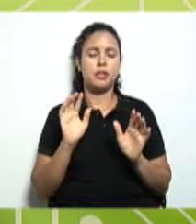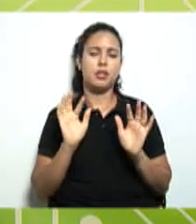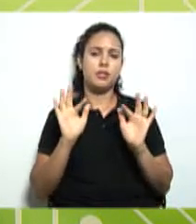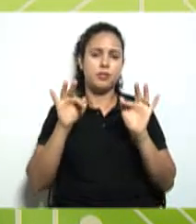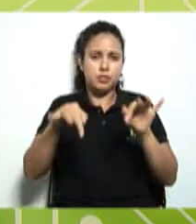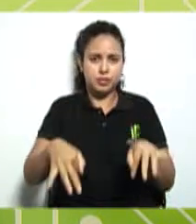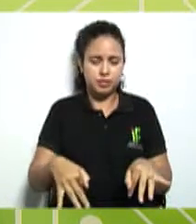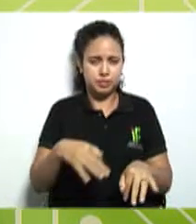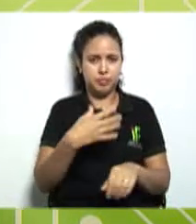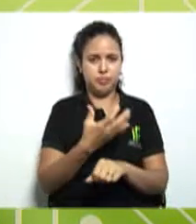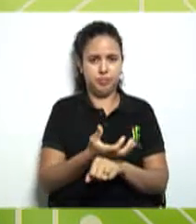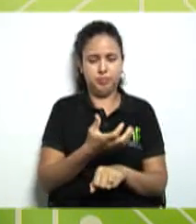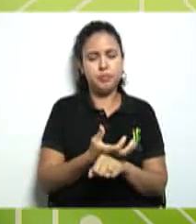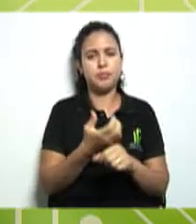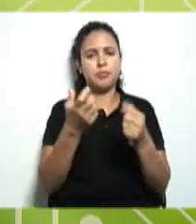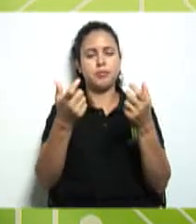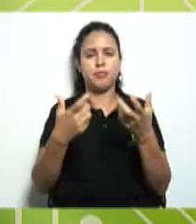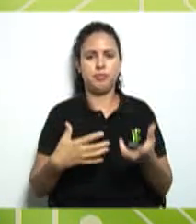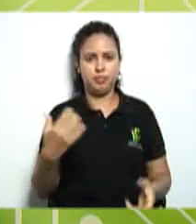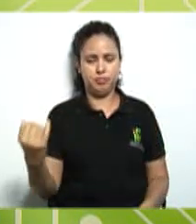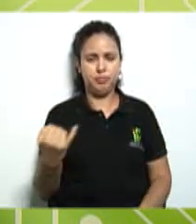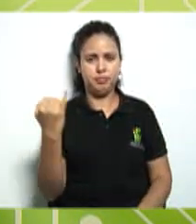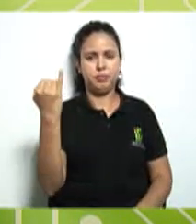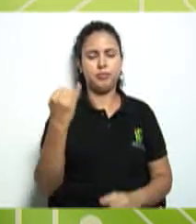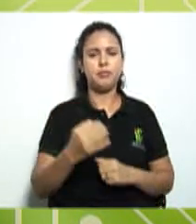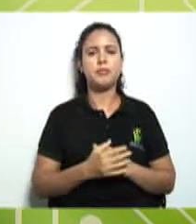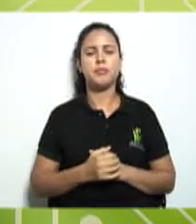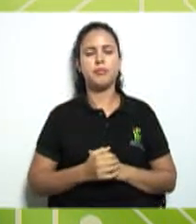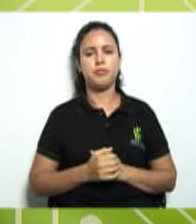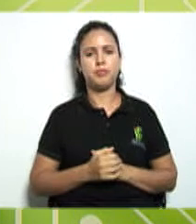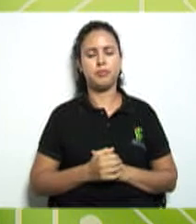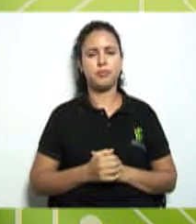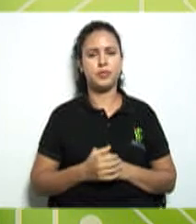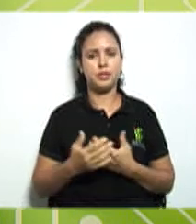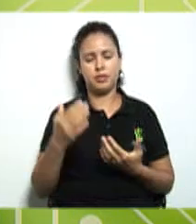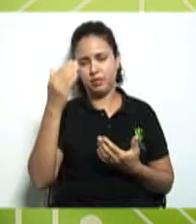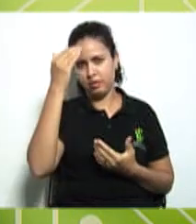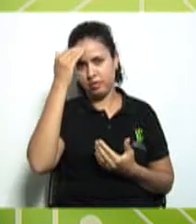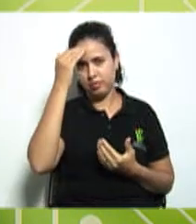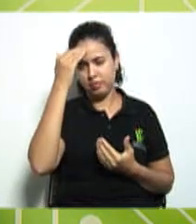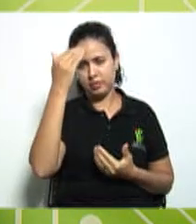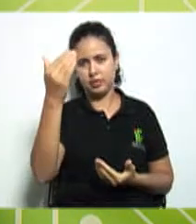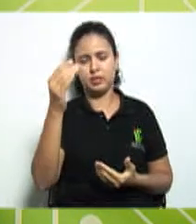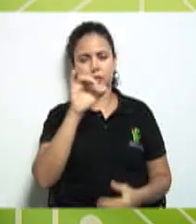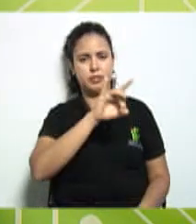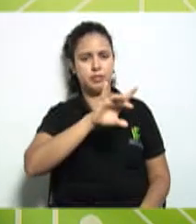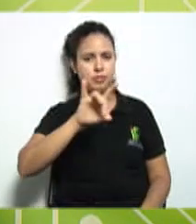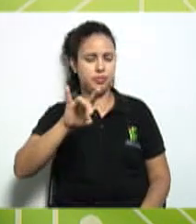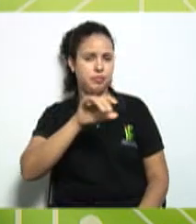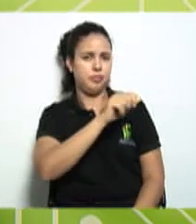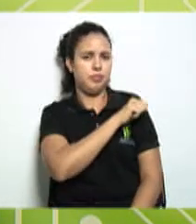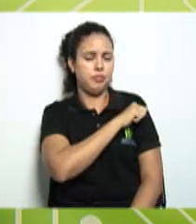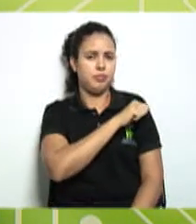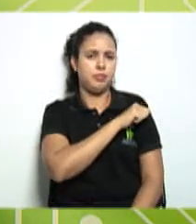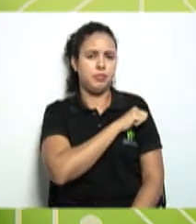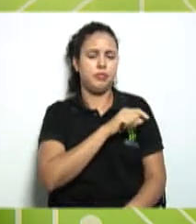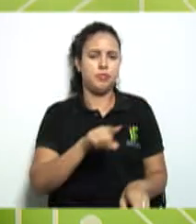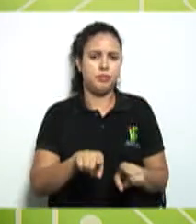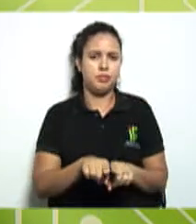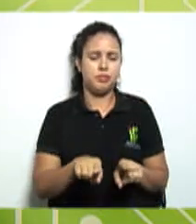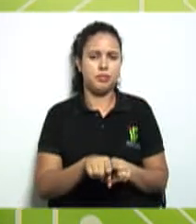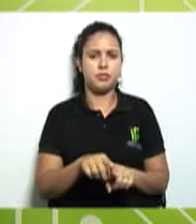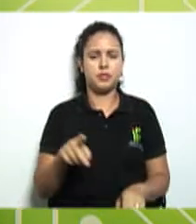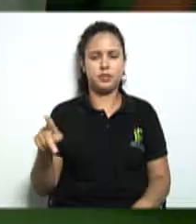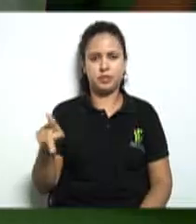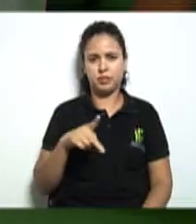disciplina nós vamos estar frisando muito essa importância então quero agradecer a cada um de vocês e também passar aqui para a